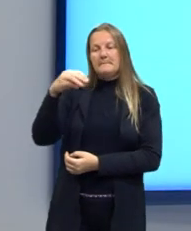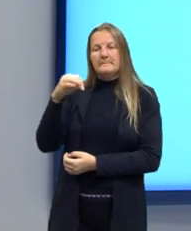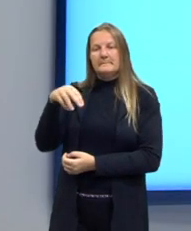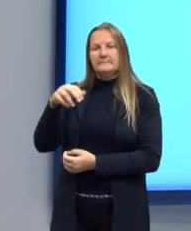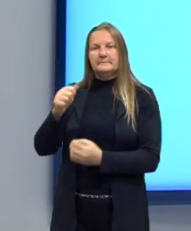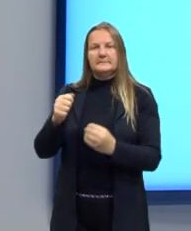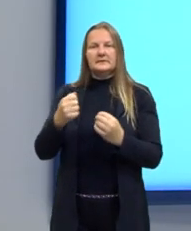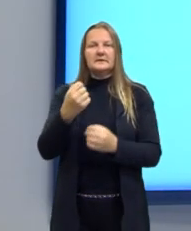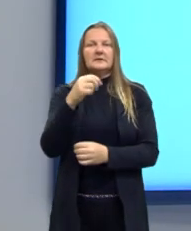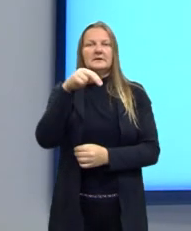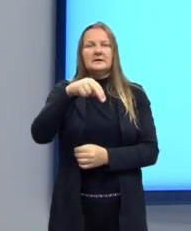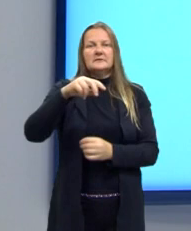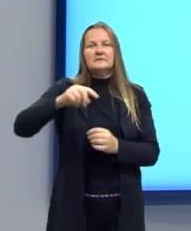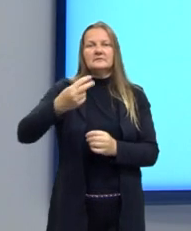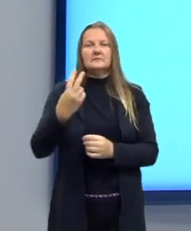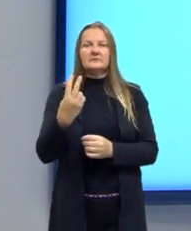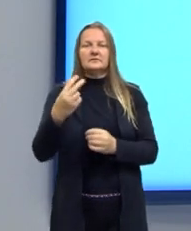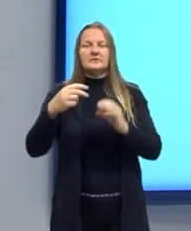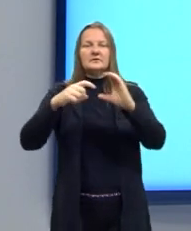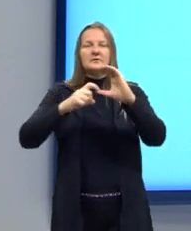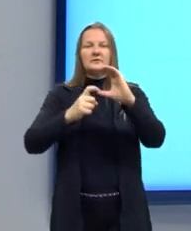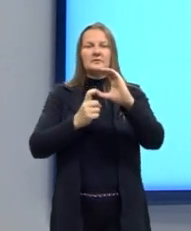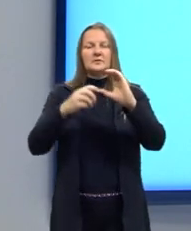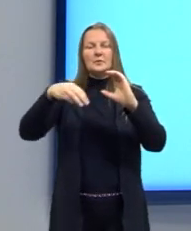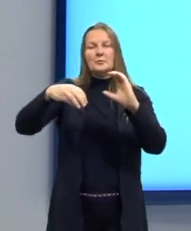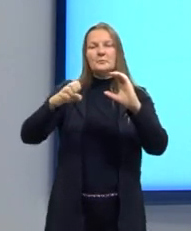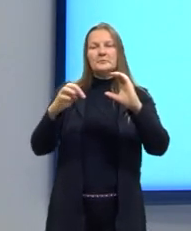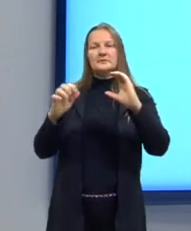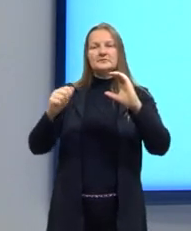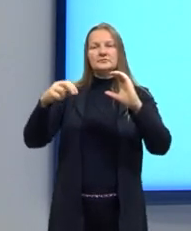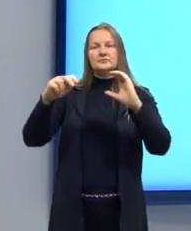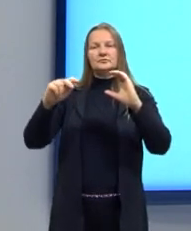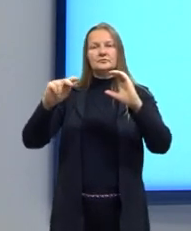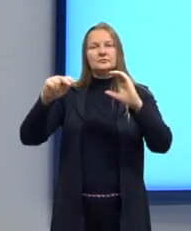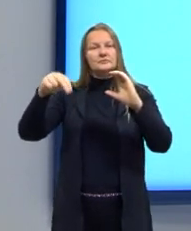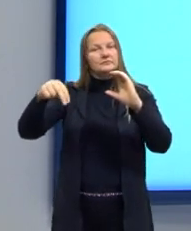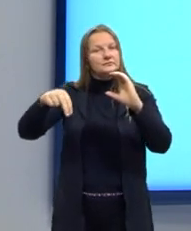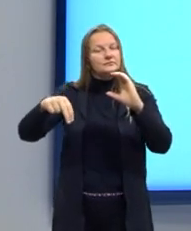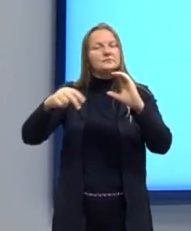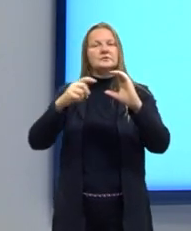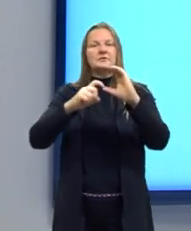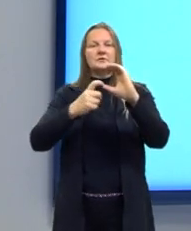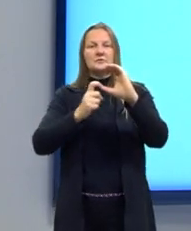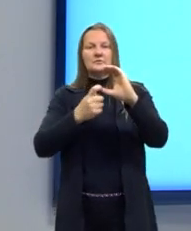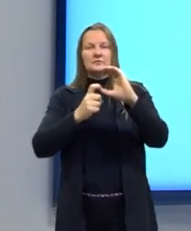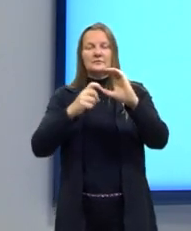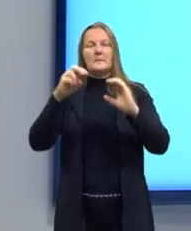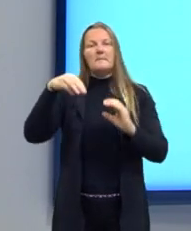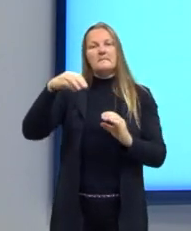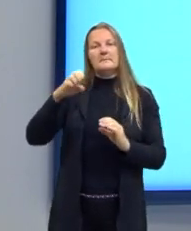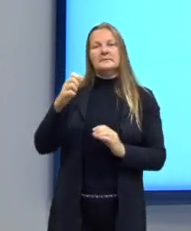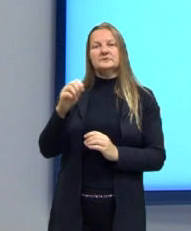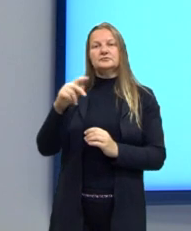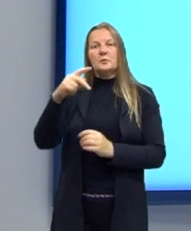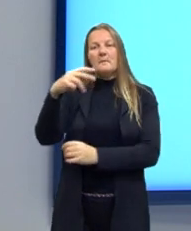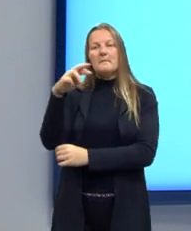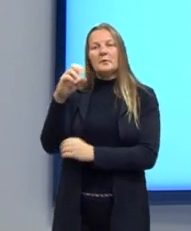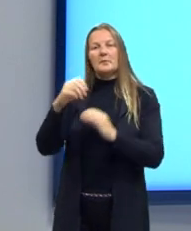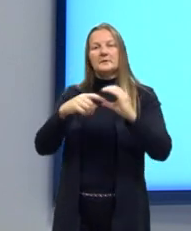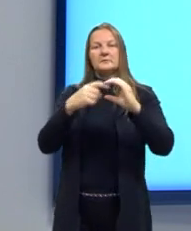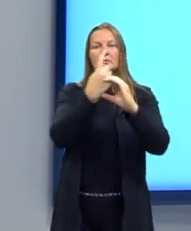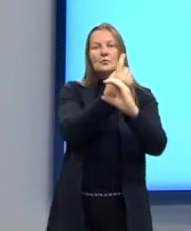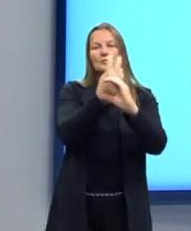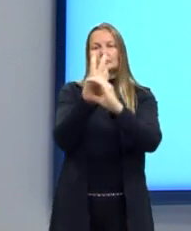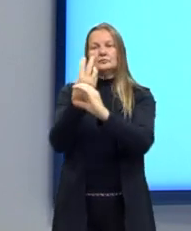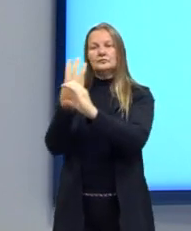vírgula 2, porque eu tenho um metil no nitrogênio, eu tenho um metil na cadeia carbônica no 2. Prop de 1, 2, 3.